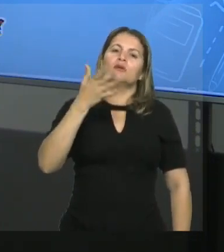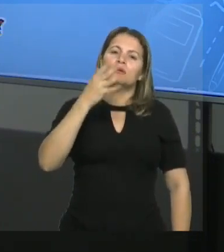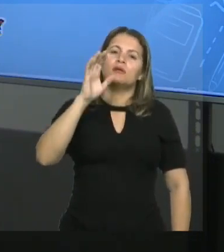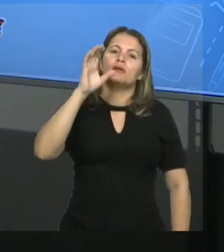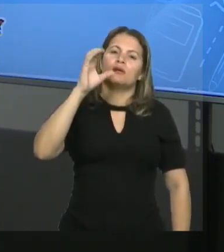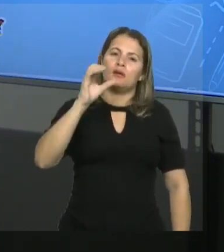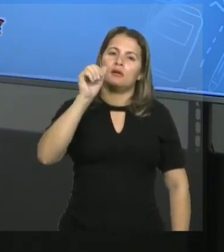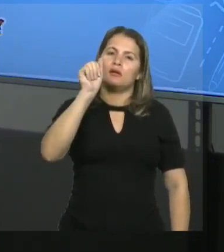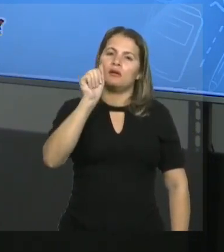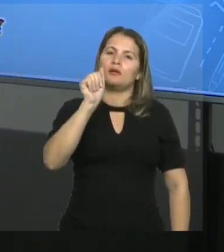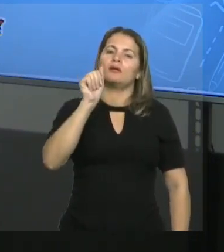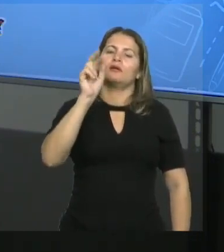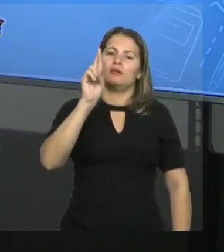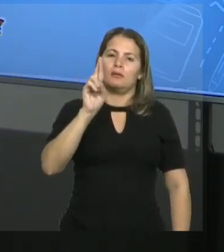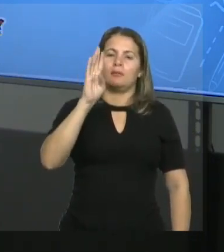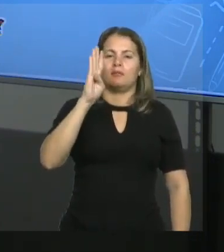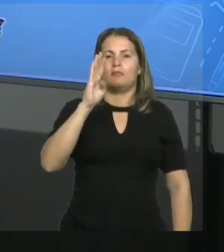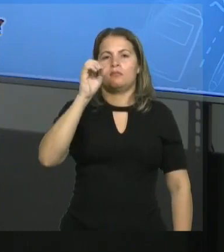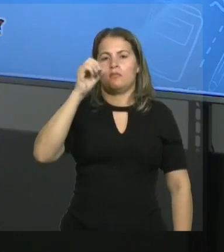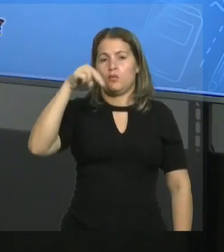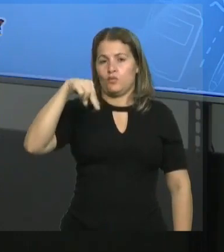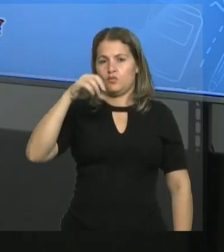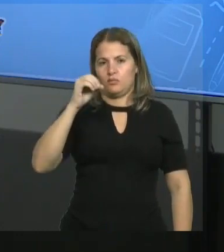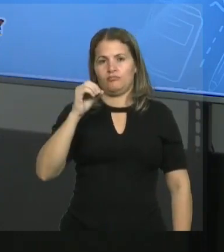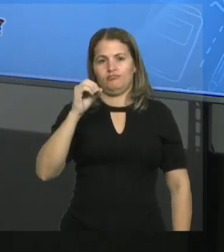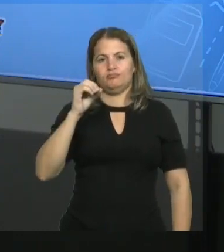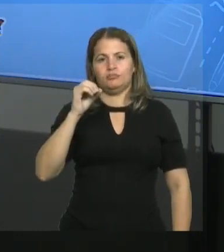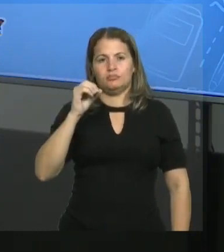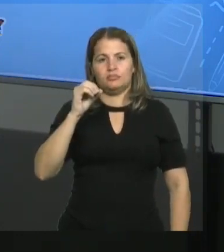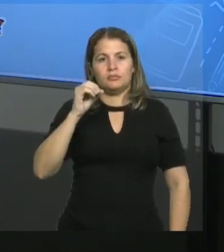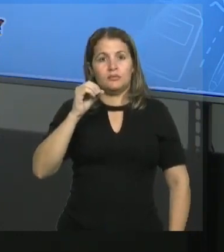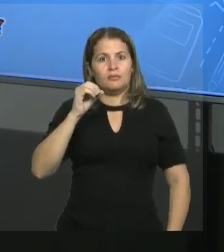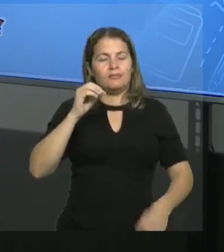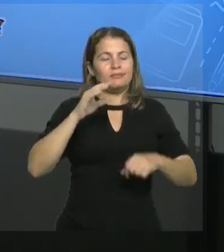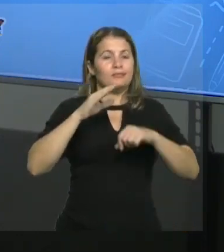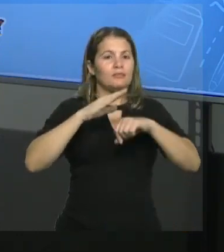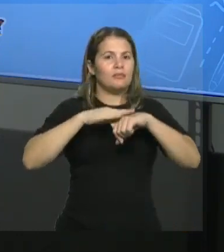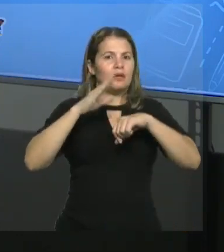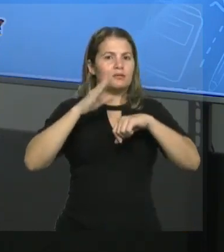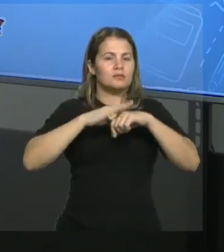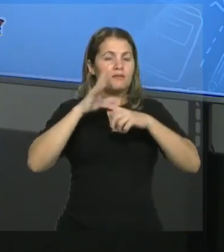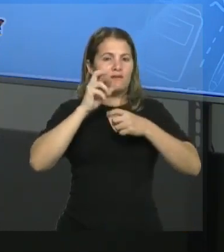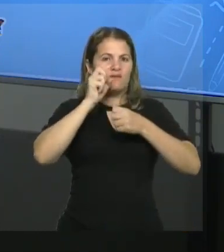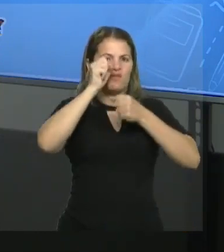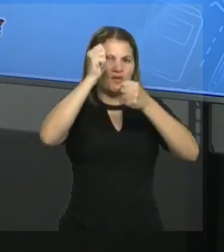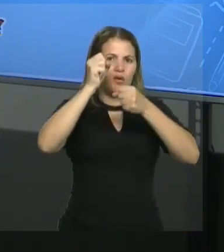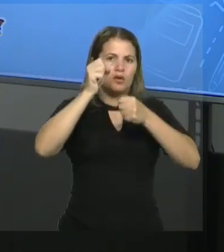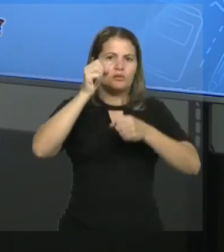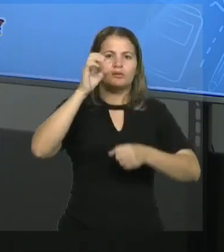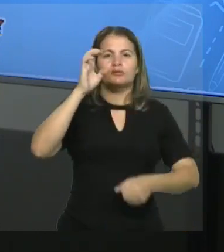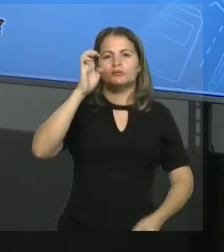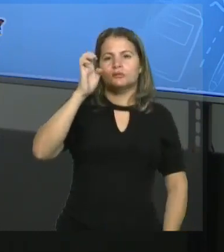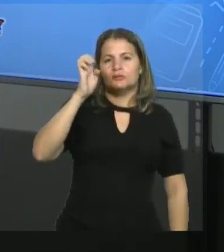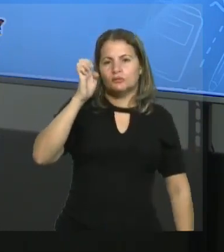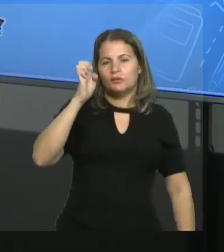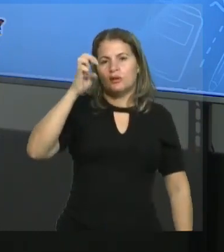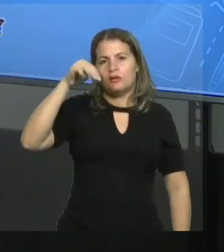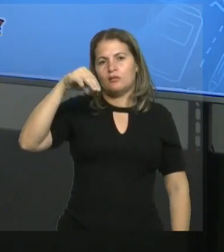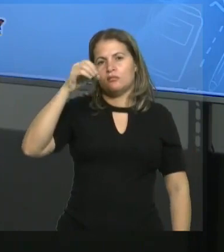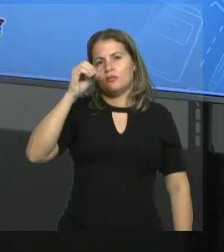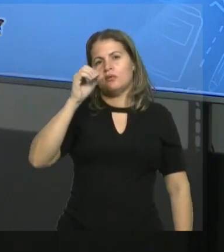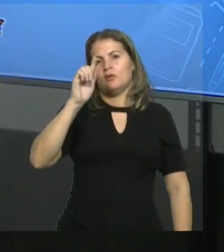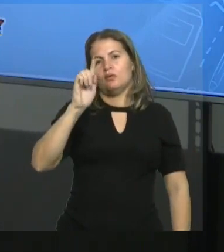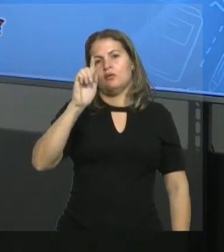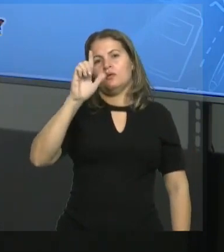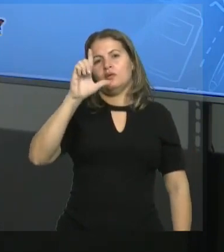liga-se hemoglobina de uma forma muito forte. Ligando-se de uma forma muito forte, fica menos hemoglobina disponível para poder transportar o gás